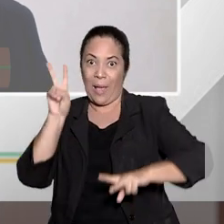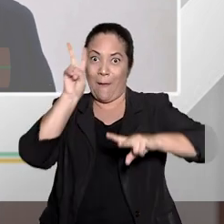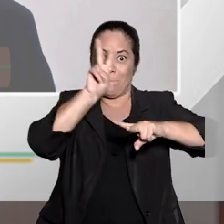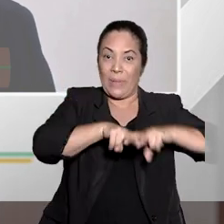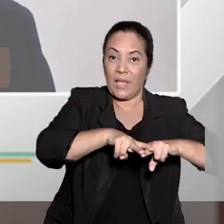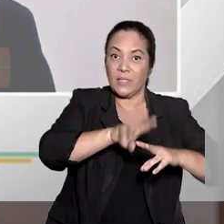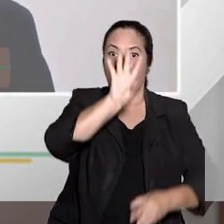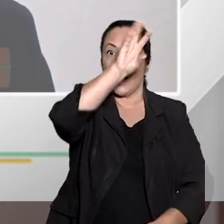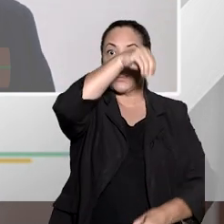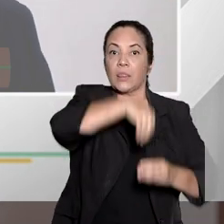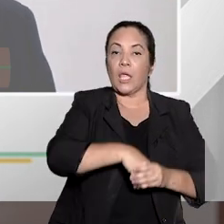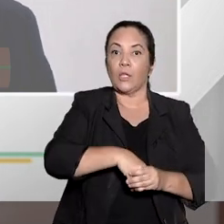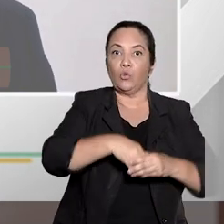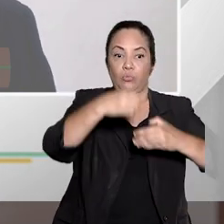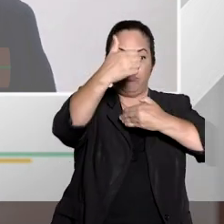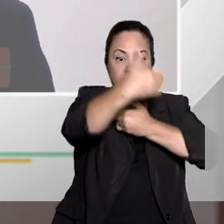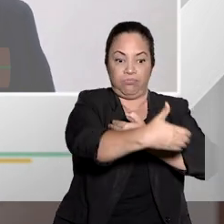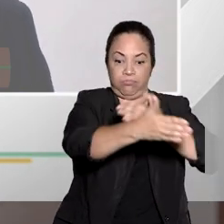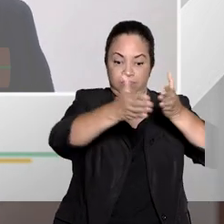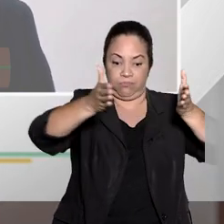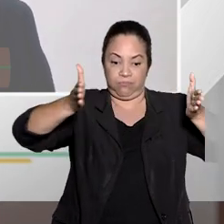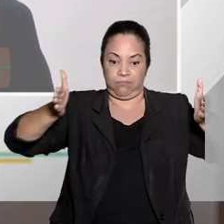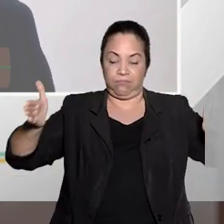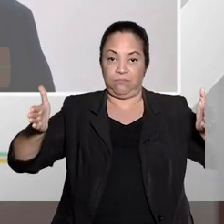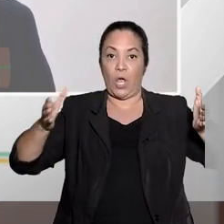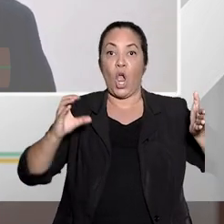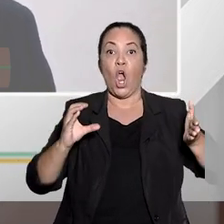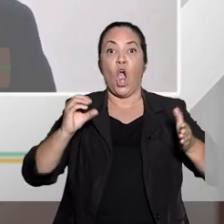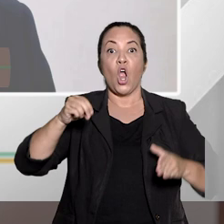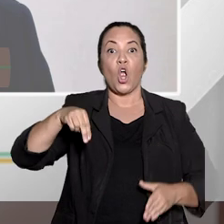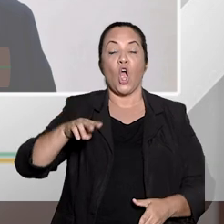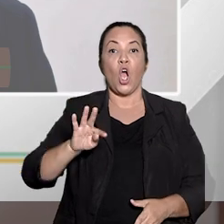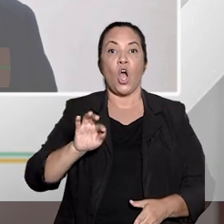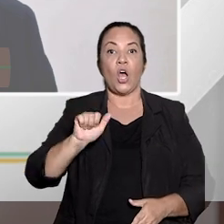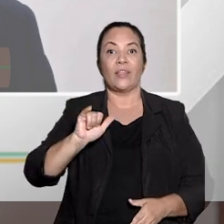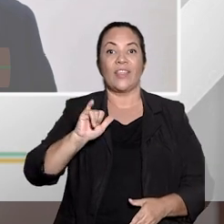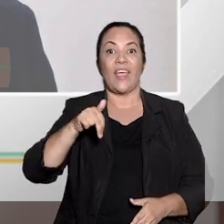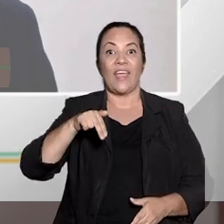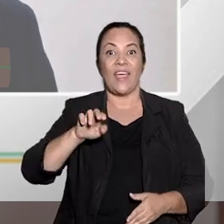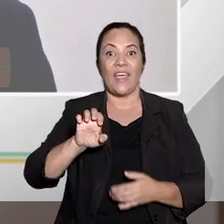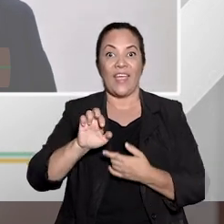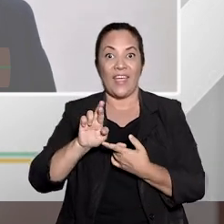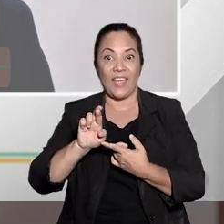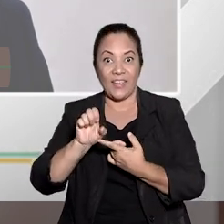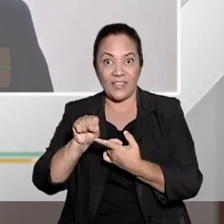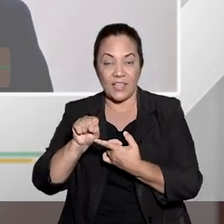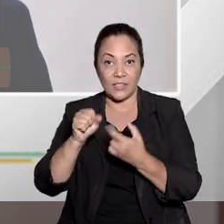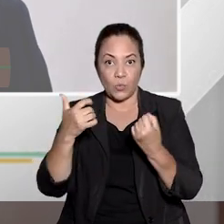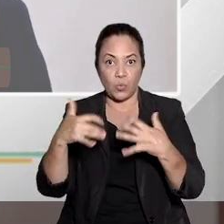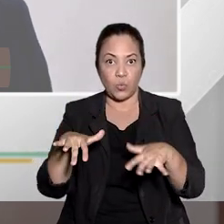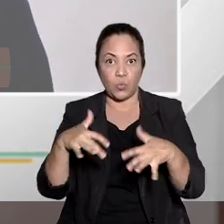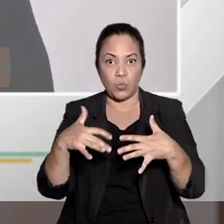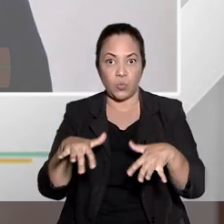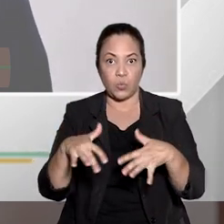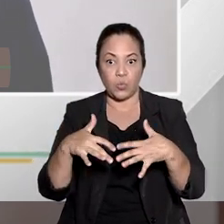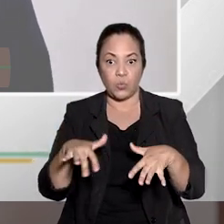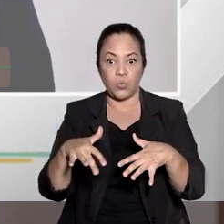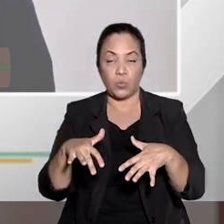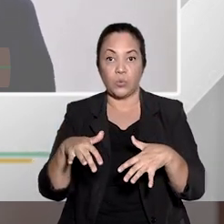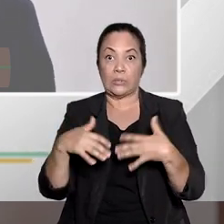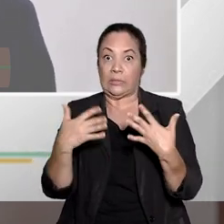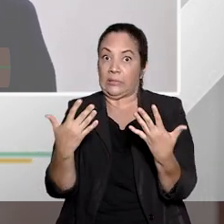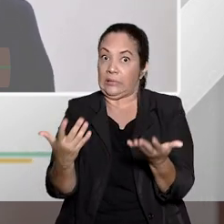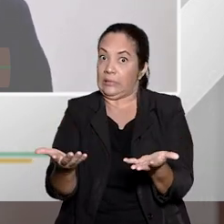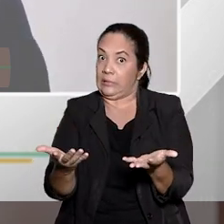Começou a se colocar contêiner de exportação mesmo. Começou a se colocar um monte de presos dentro de contêiner, aquela ideia